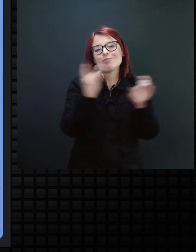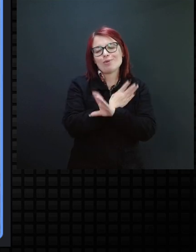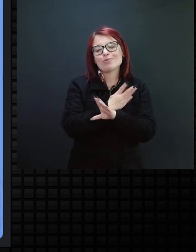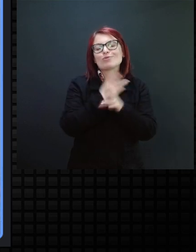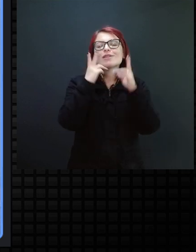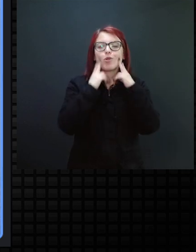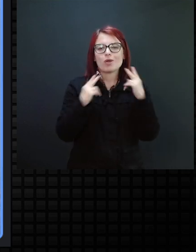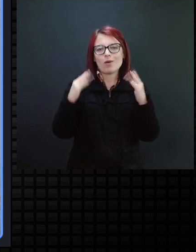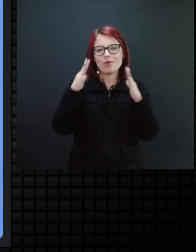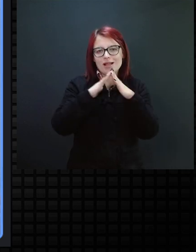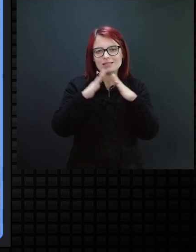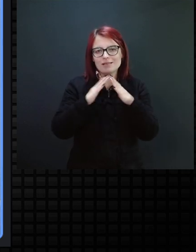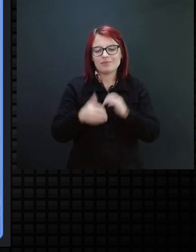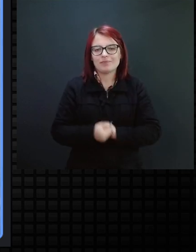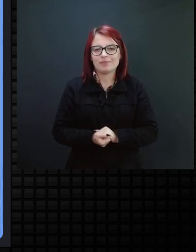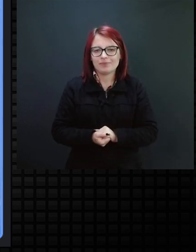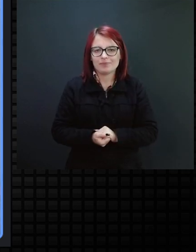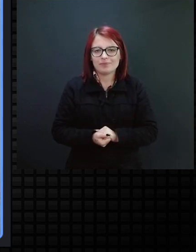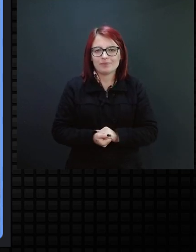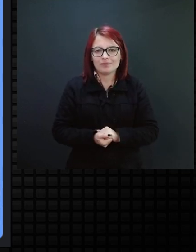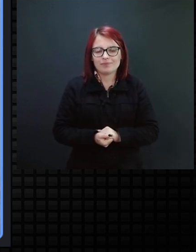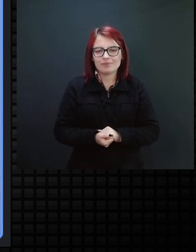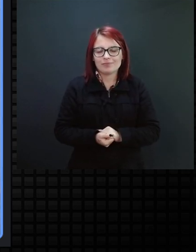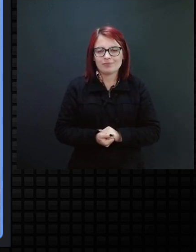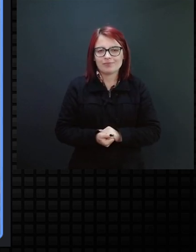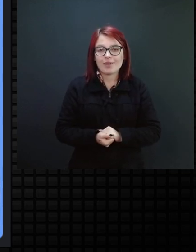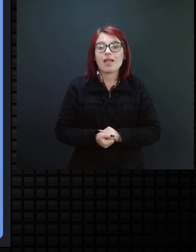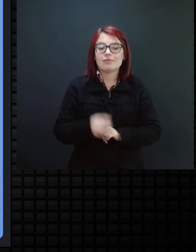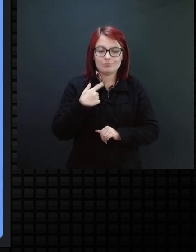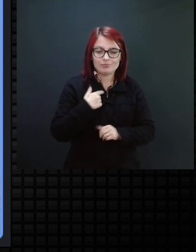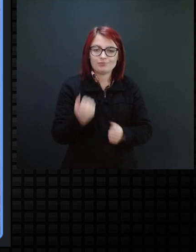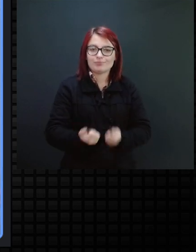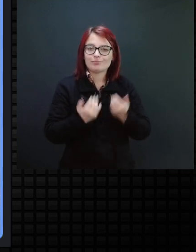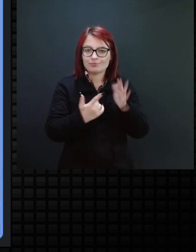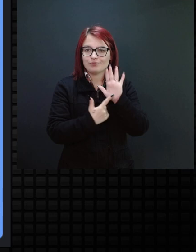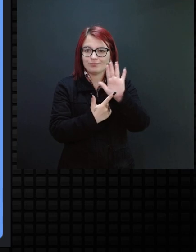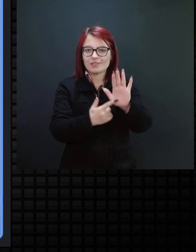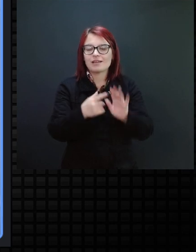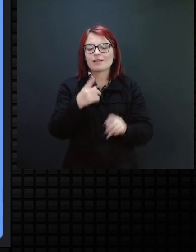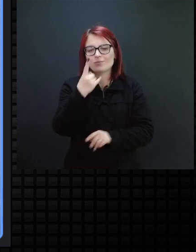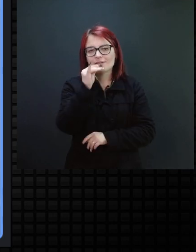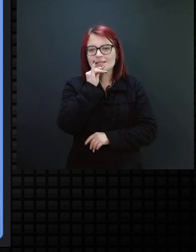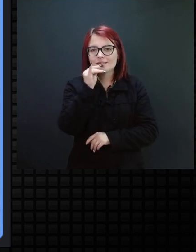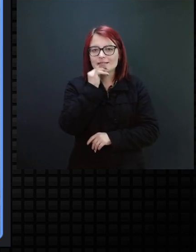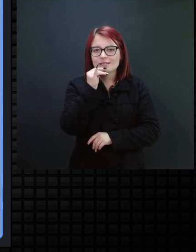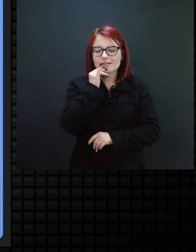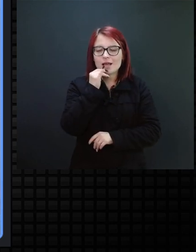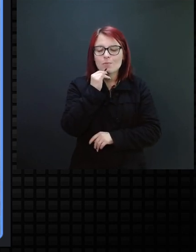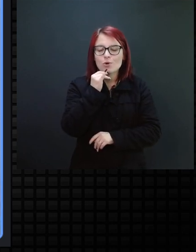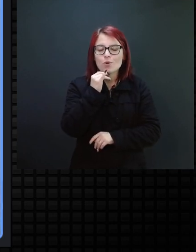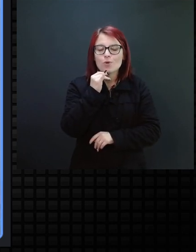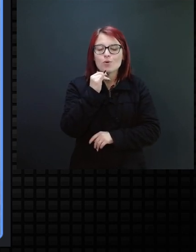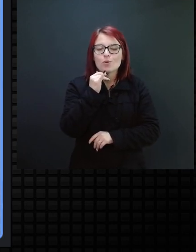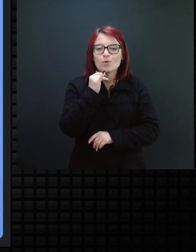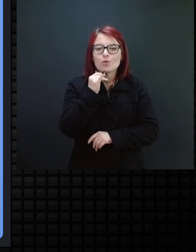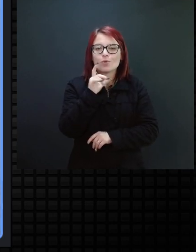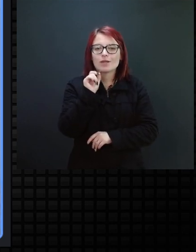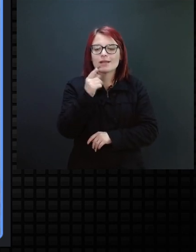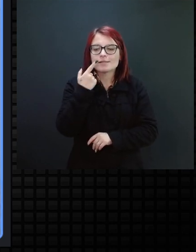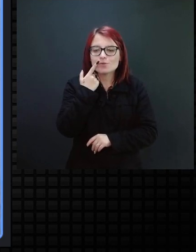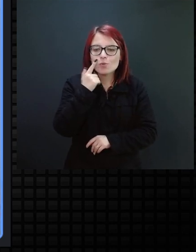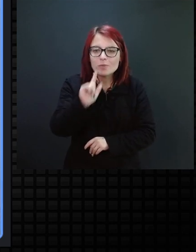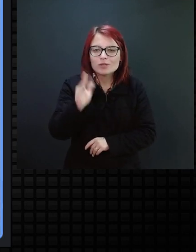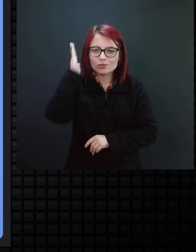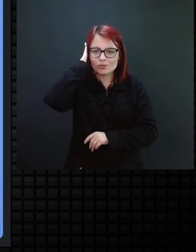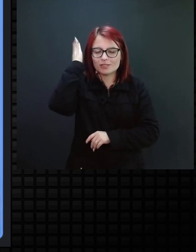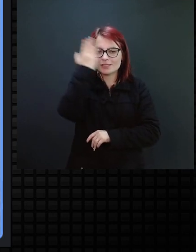casa. Então, aqui eu coloco um exemplo também do livro Descobrindo a Sua Cegueira, de uma criança que